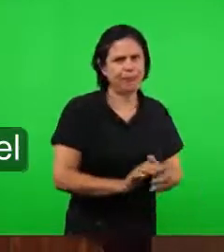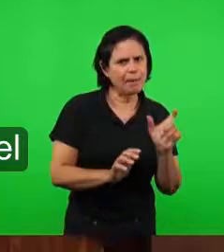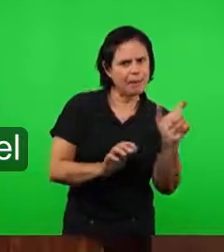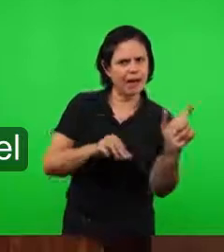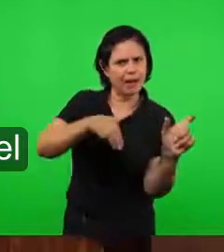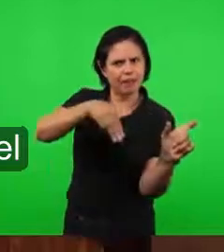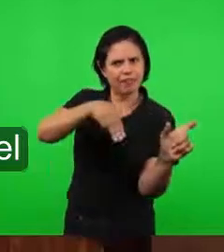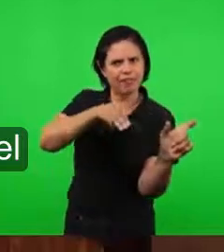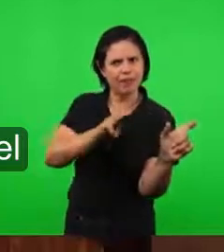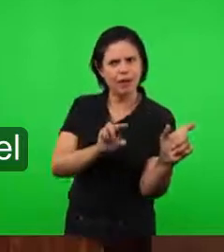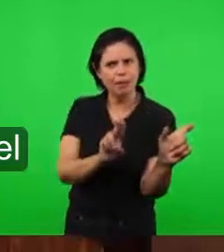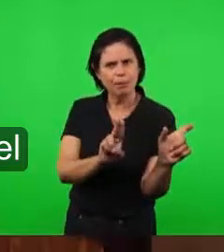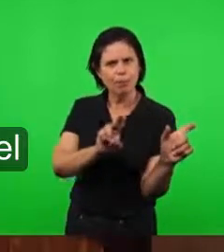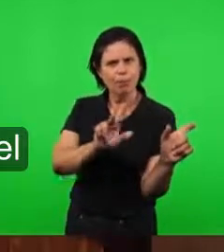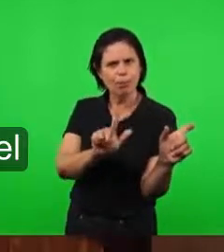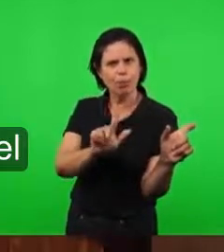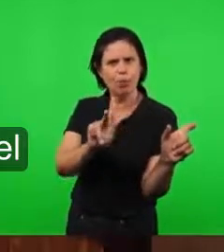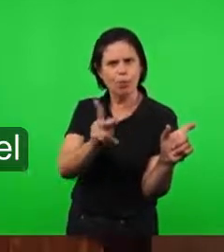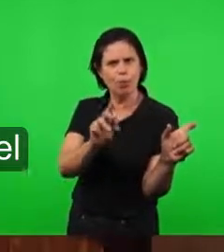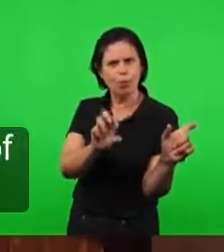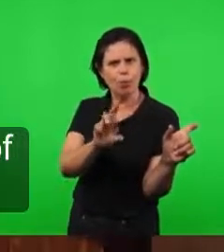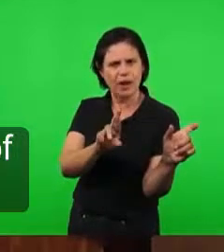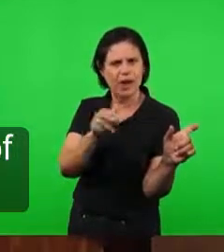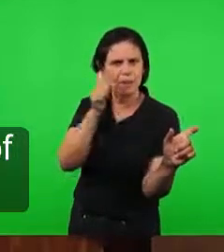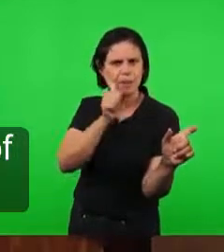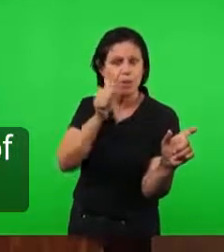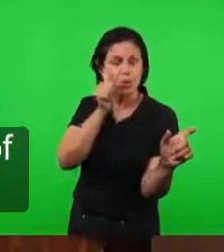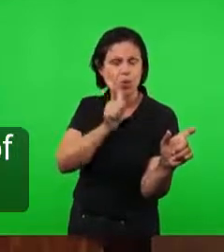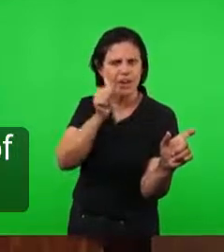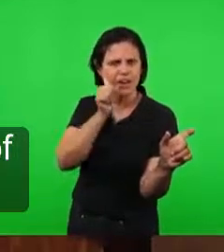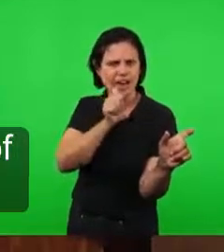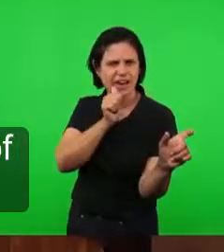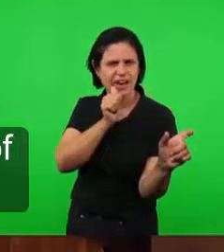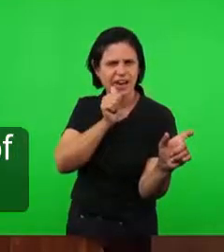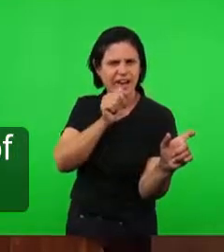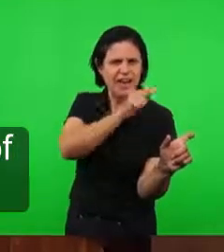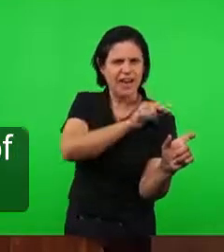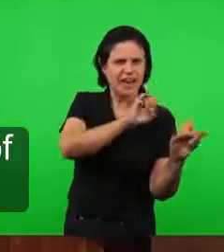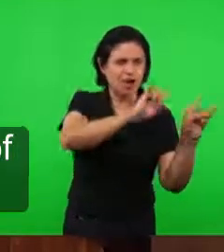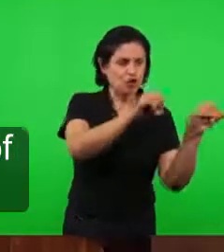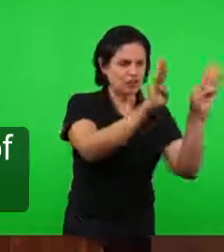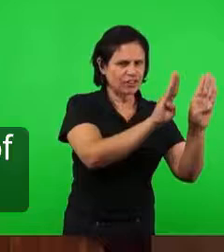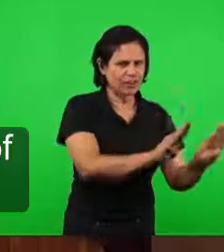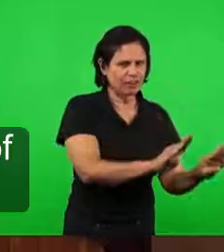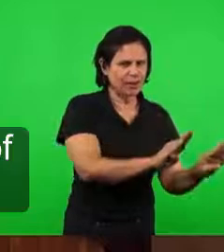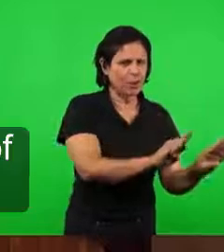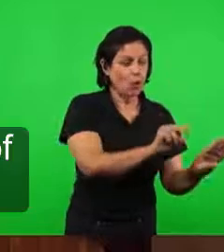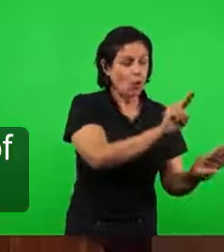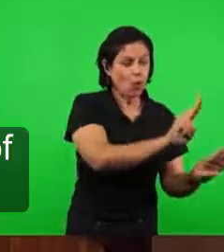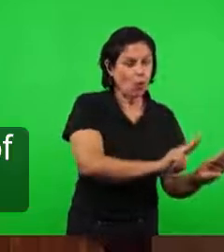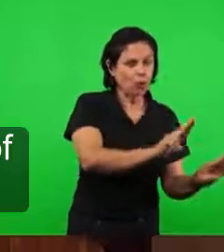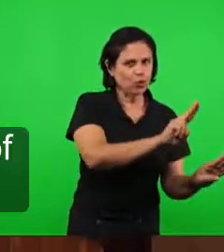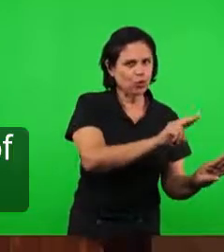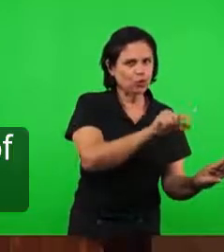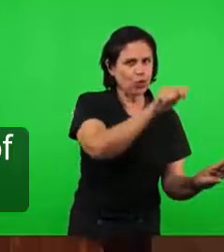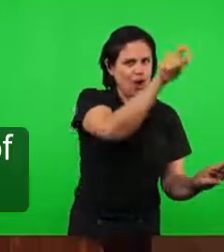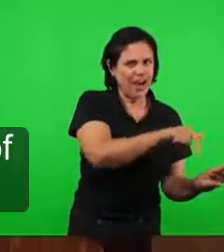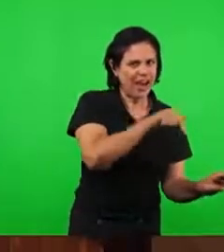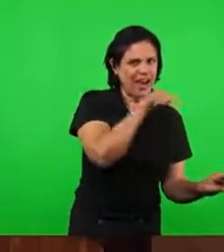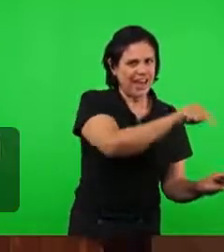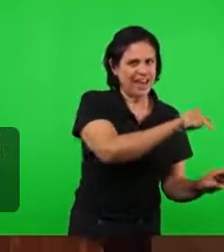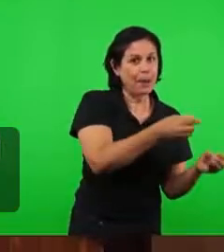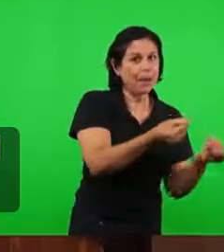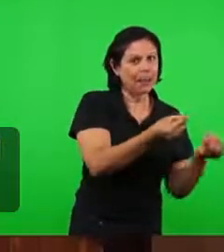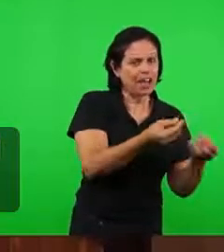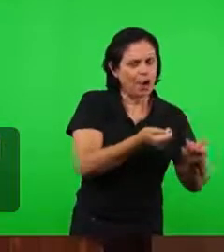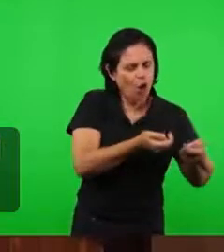foi usada na figura de Jezabel para enganar, corromper, distrair o povo